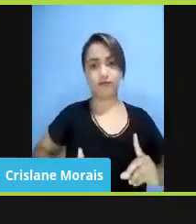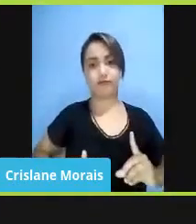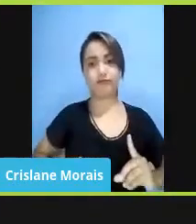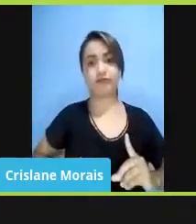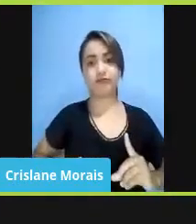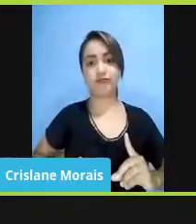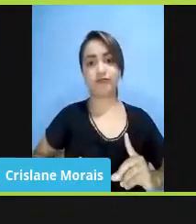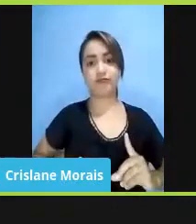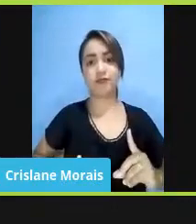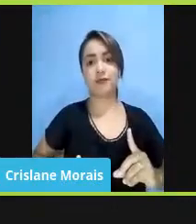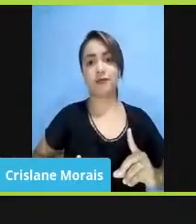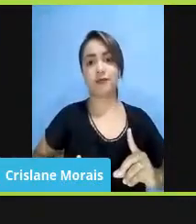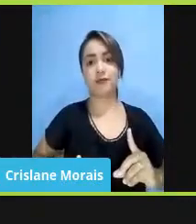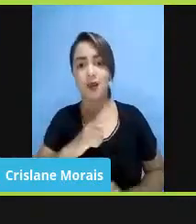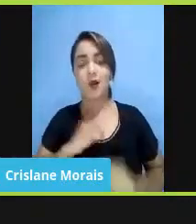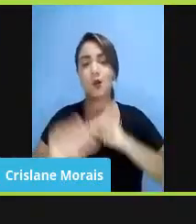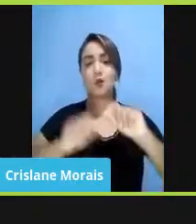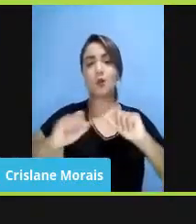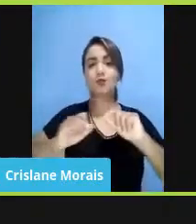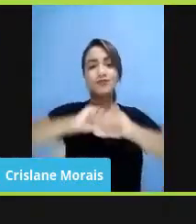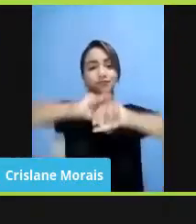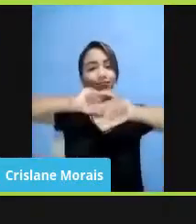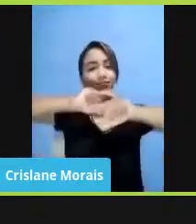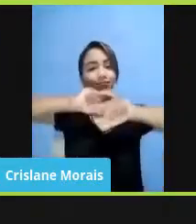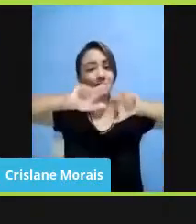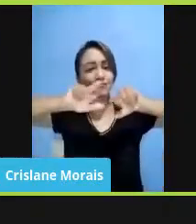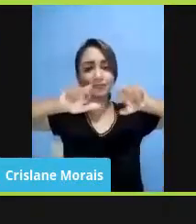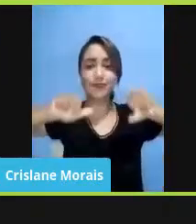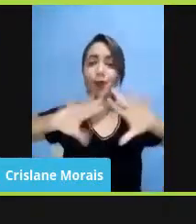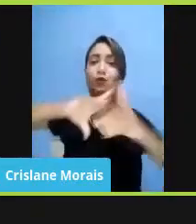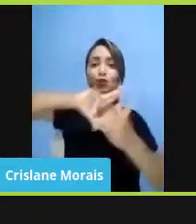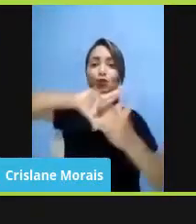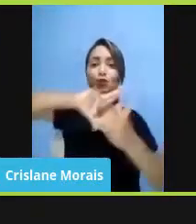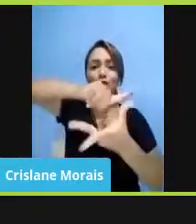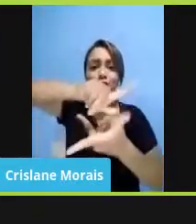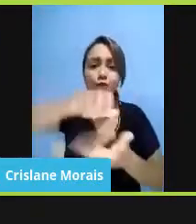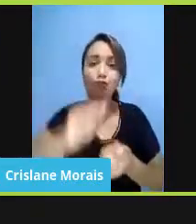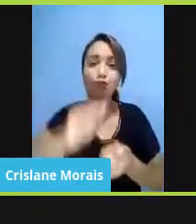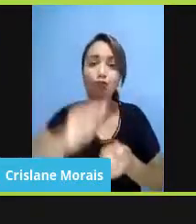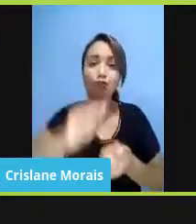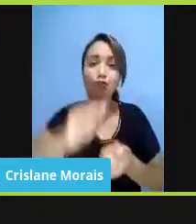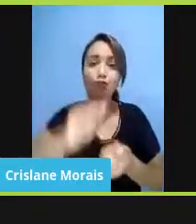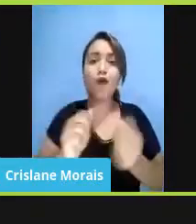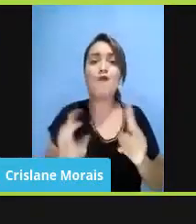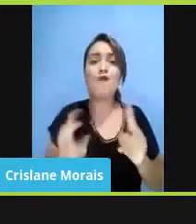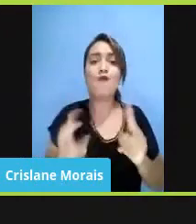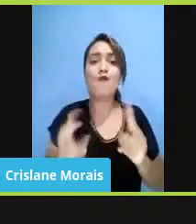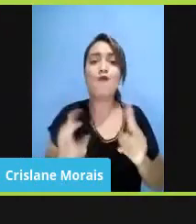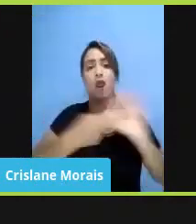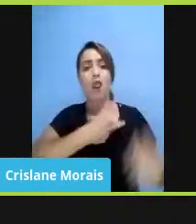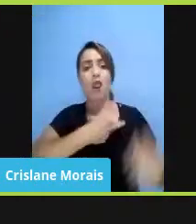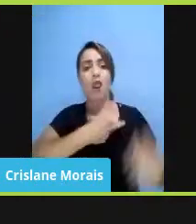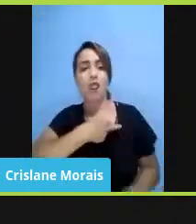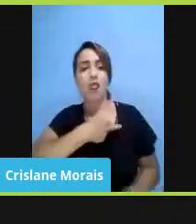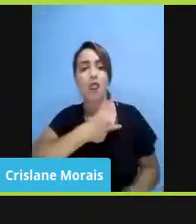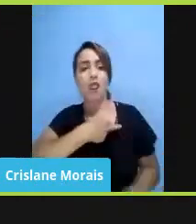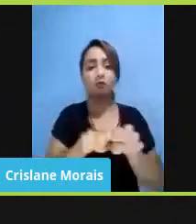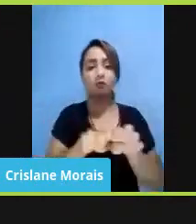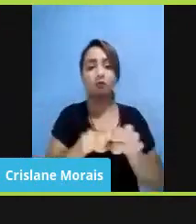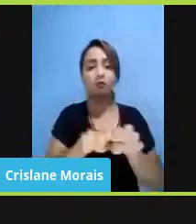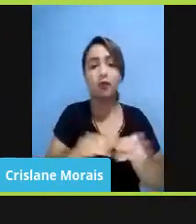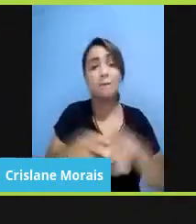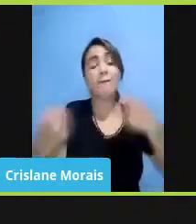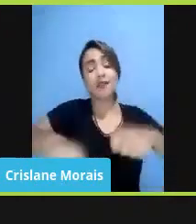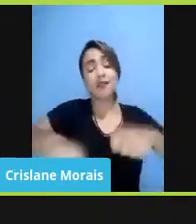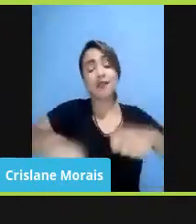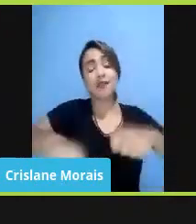concepções muito diversas de mundo, de valores, de religiões, e que elas têm que, em algum momento, se entender,